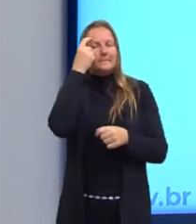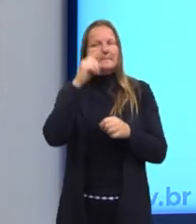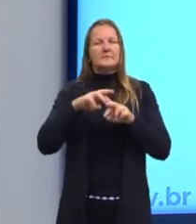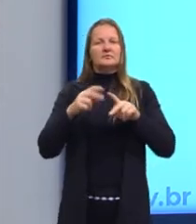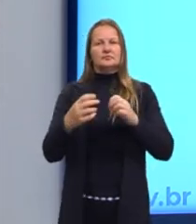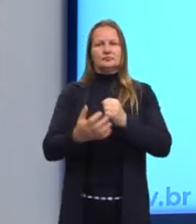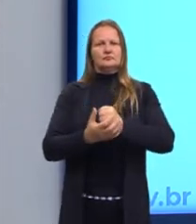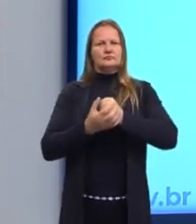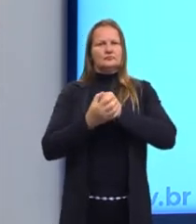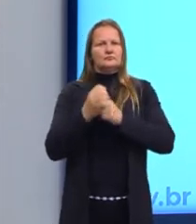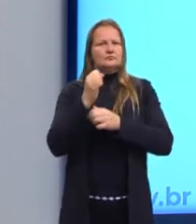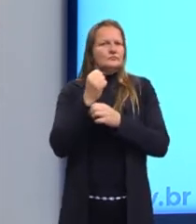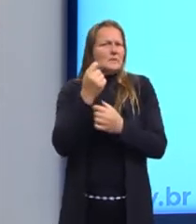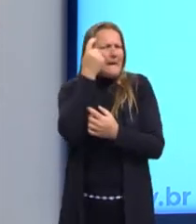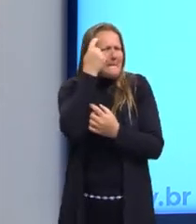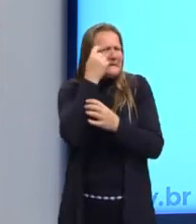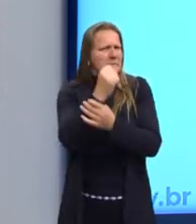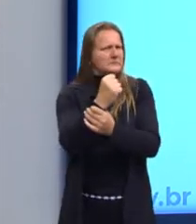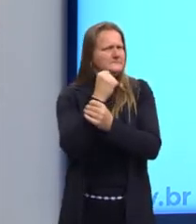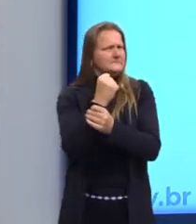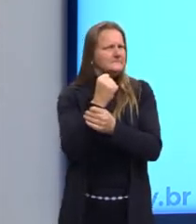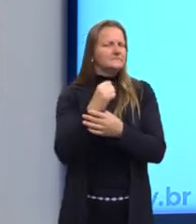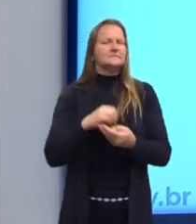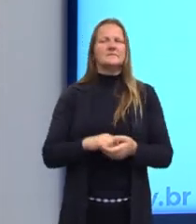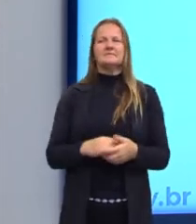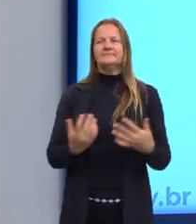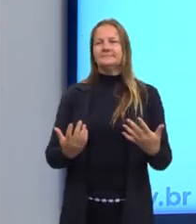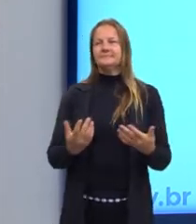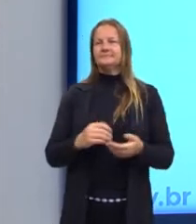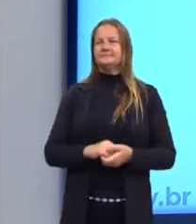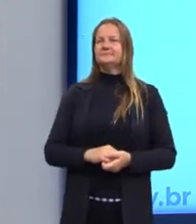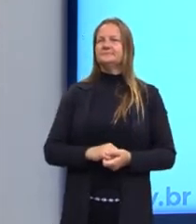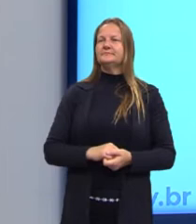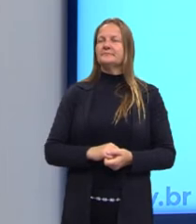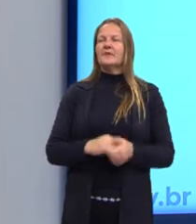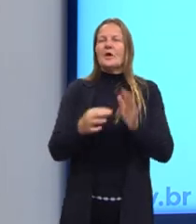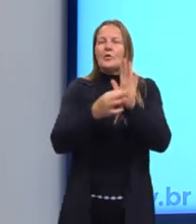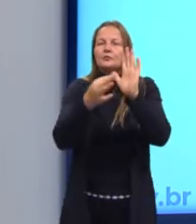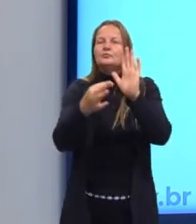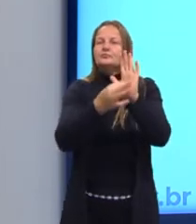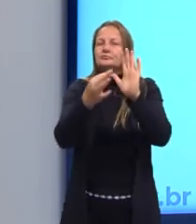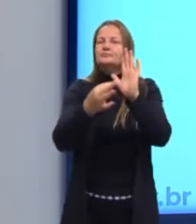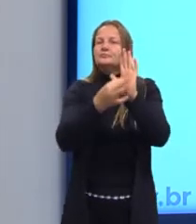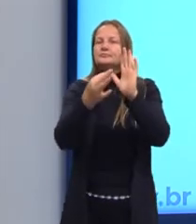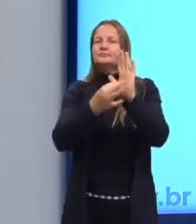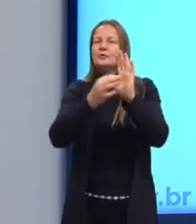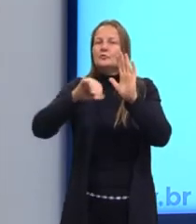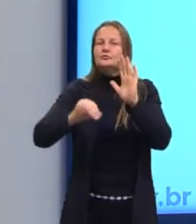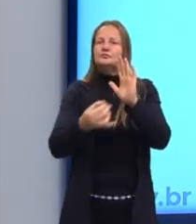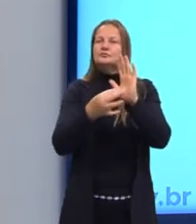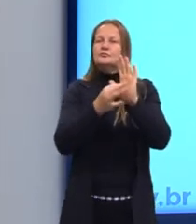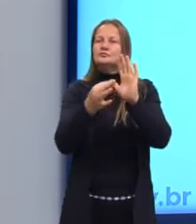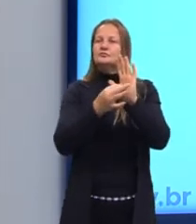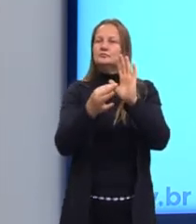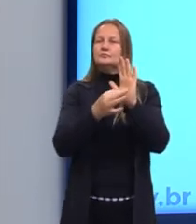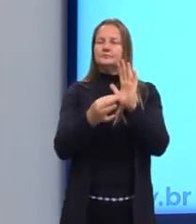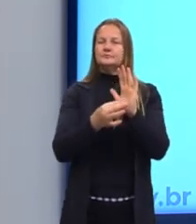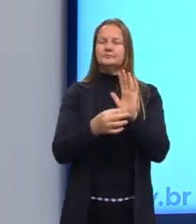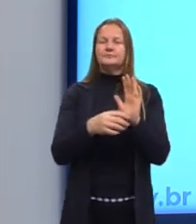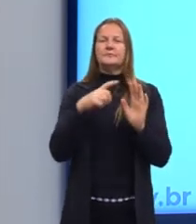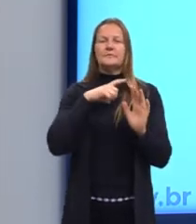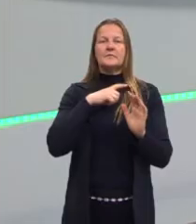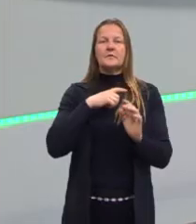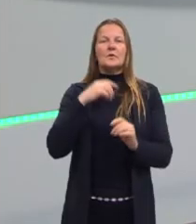seguro, que é o que nós vamos ver a partir de agora. Então olha só, ela tem umas argumentações, porque a lógica, e já lá com